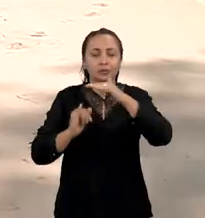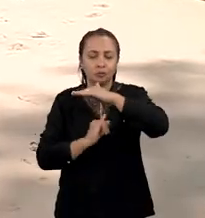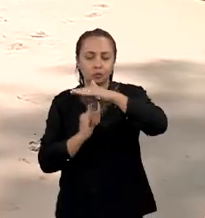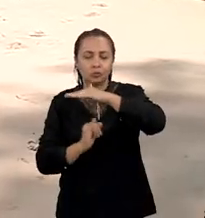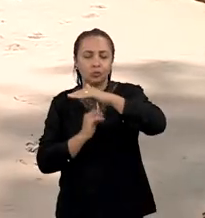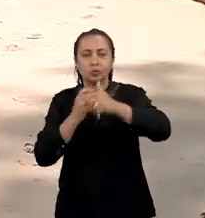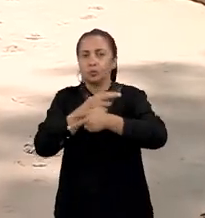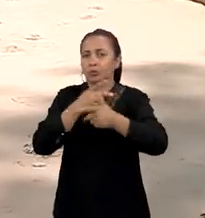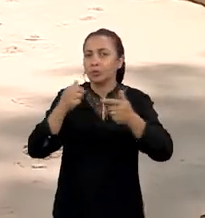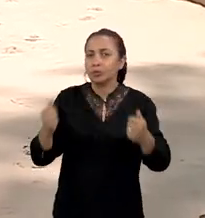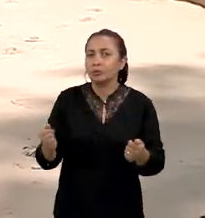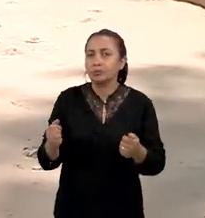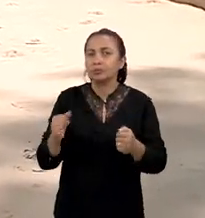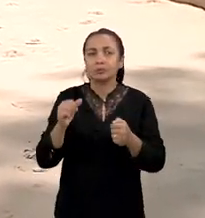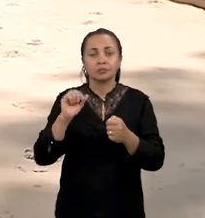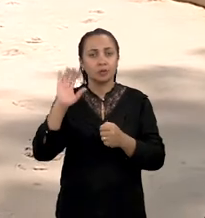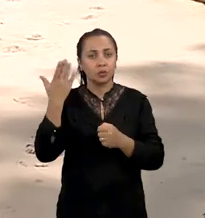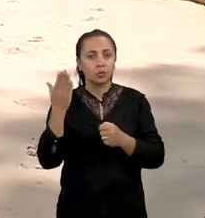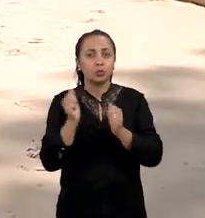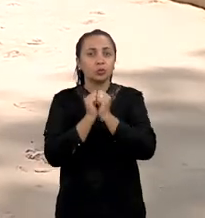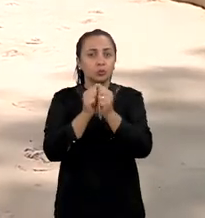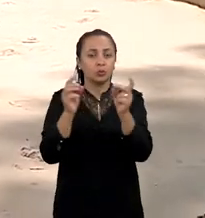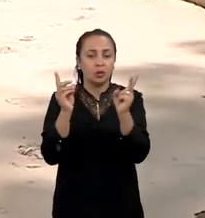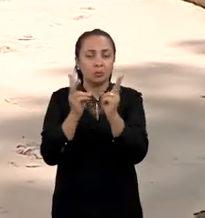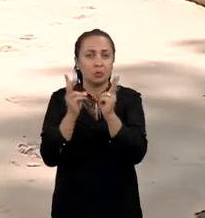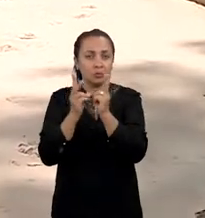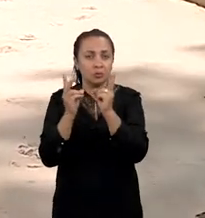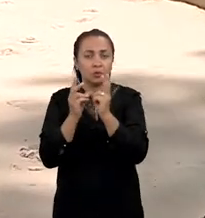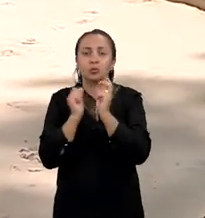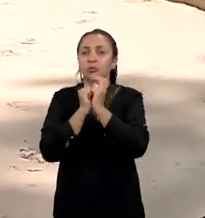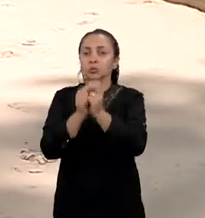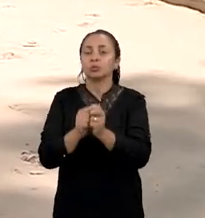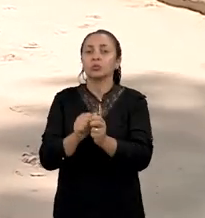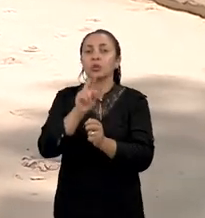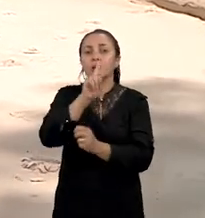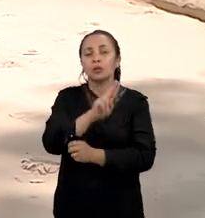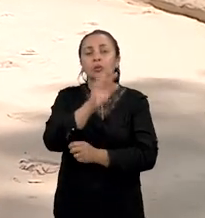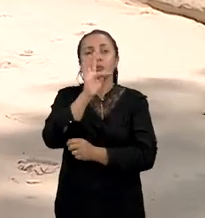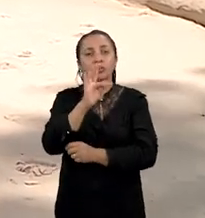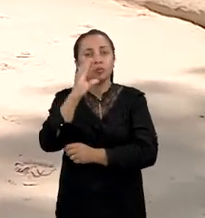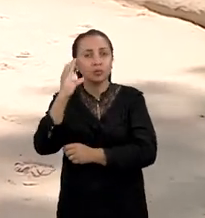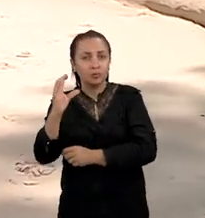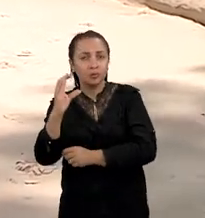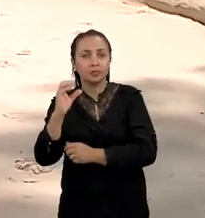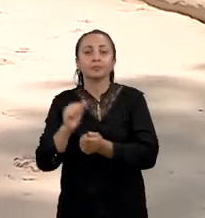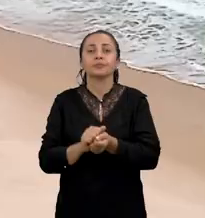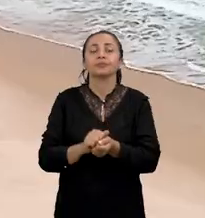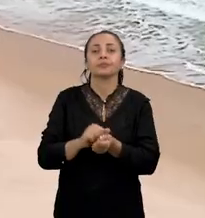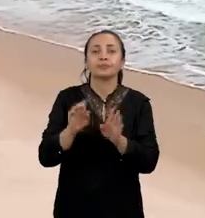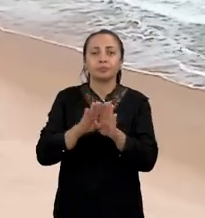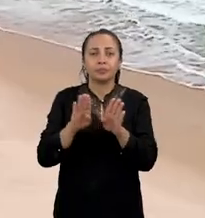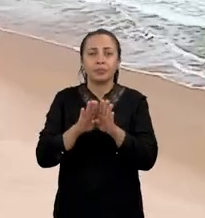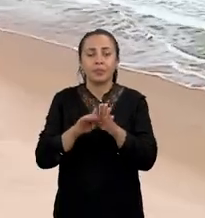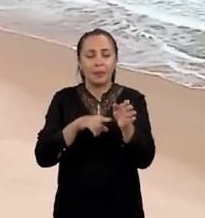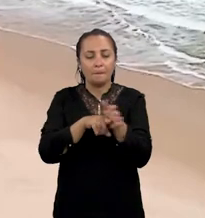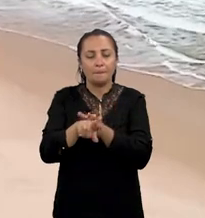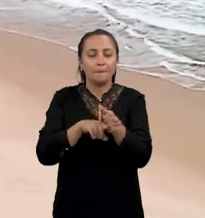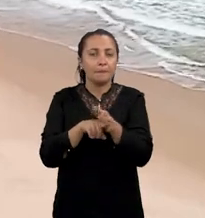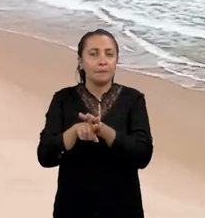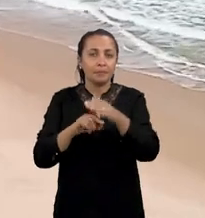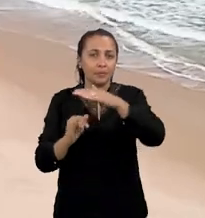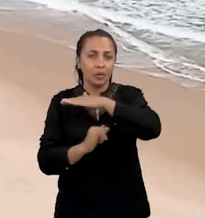Ele é executado pela UFRN em parceria com a Universidade Federal do Ceará, com